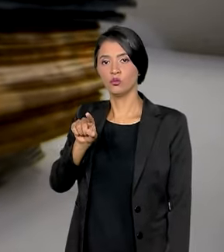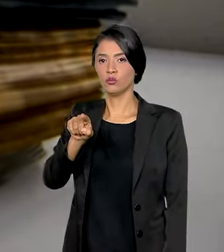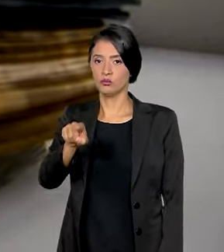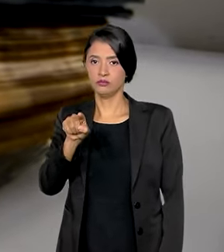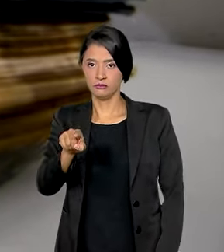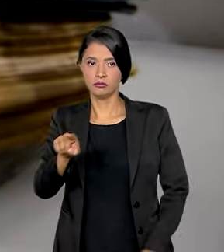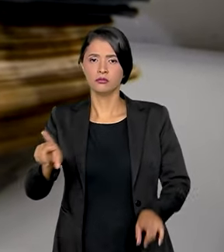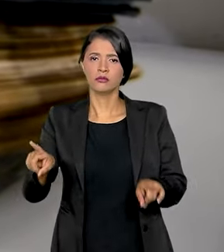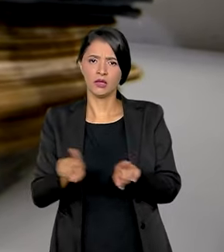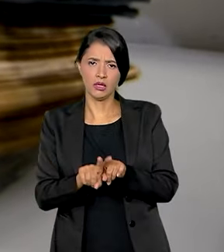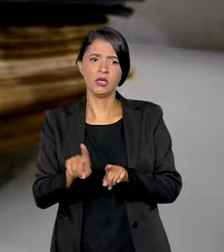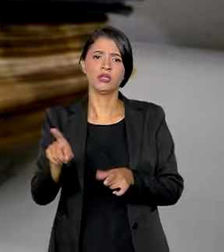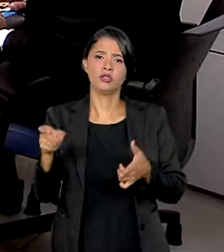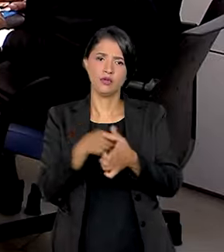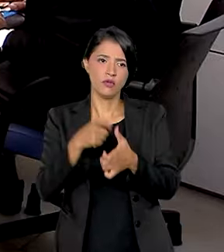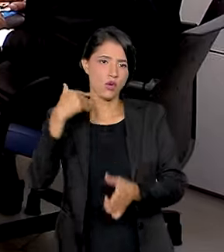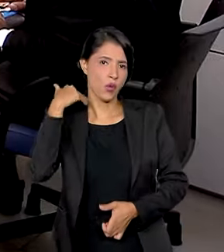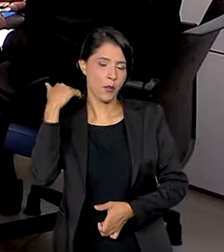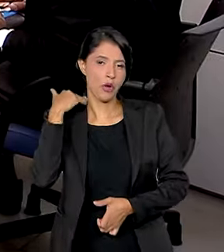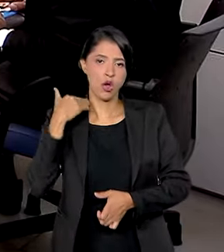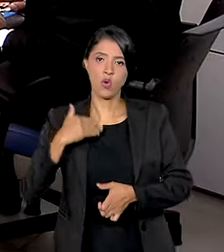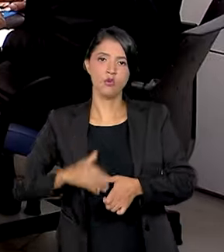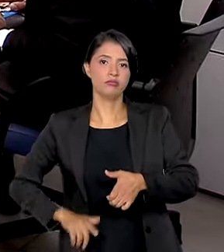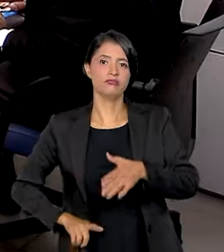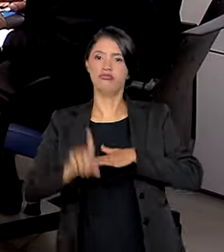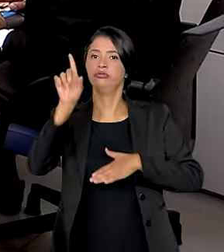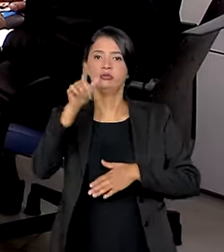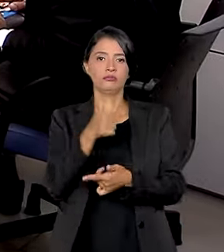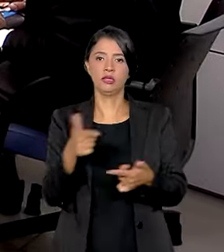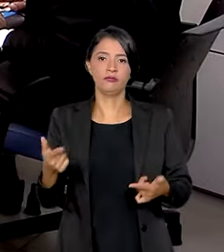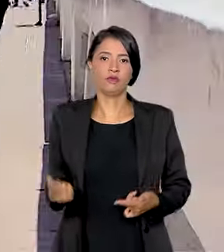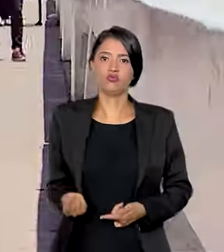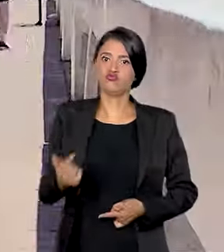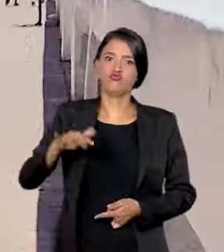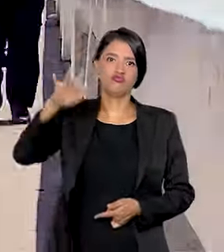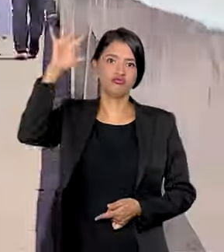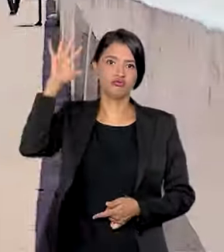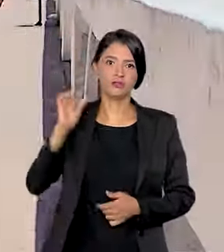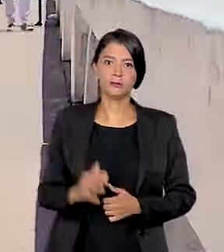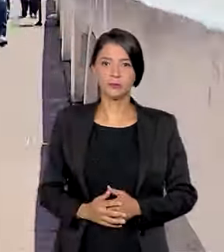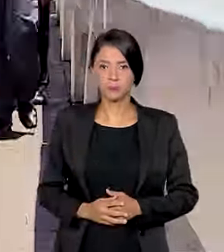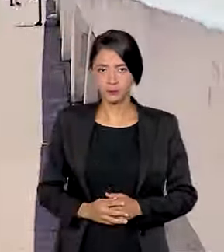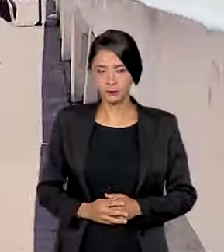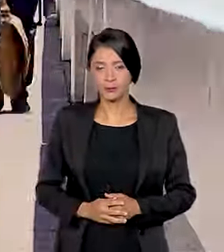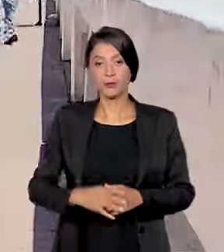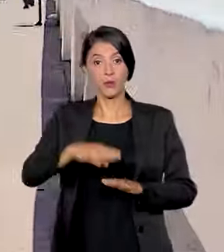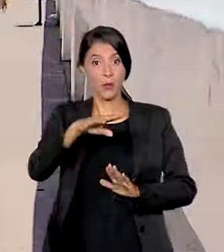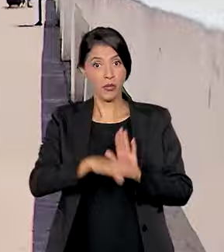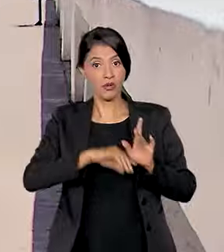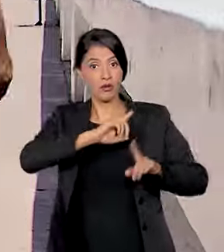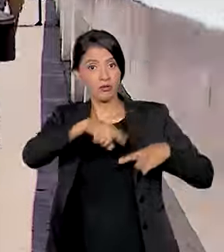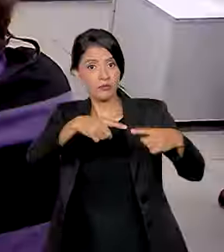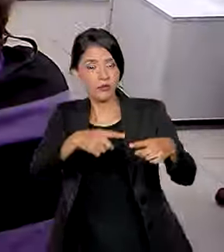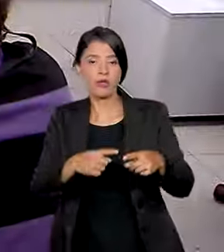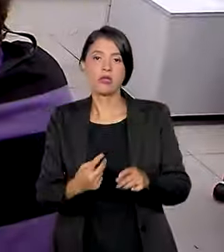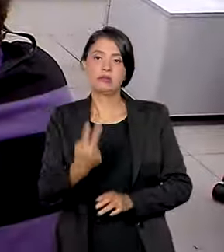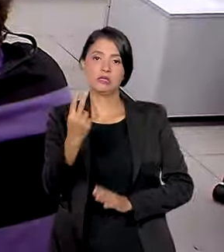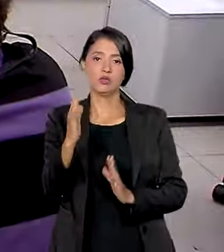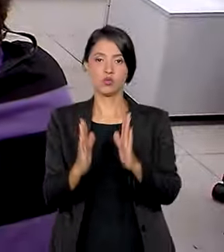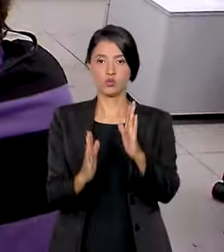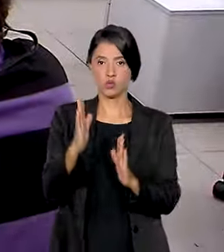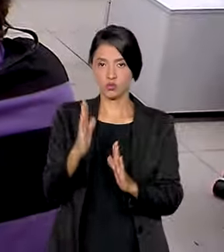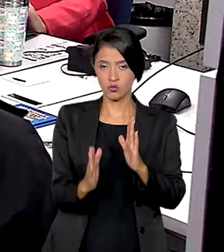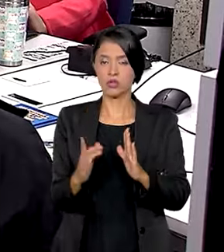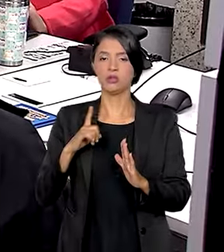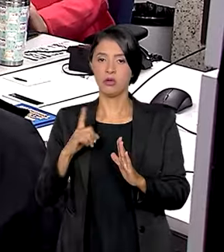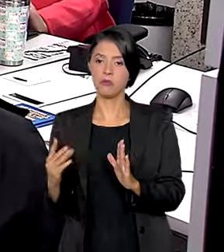reais e dívidas com bancos sem limite de valor. O programa avançou. E na segunda